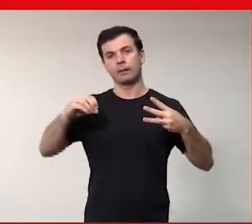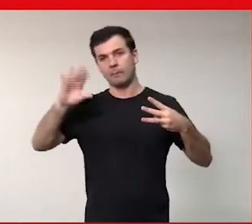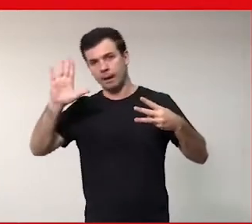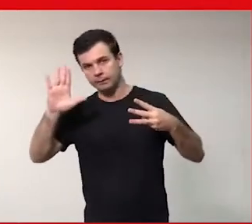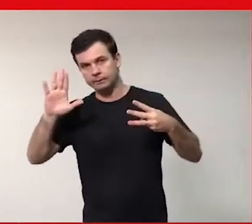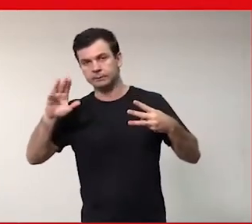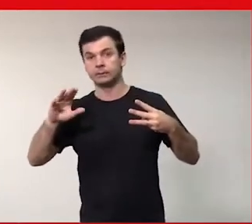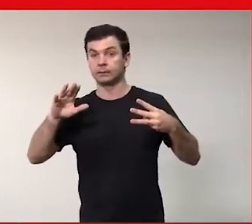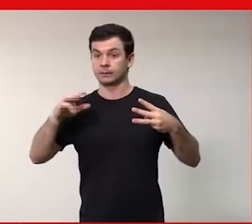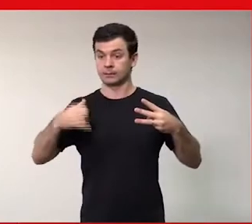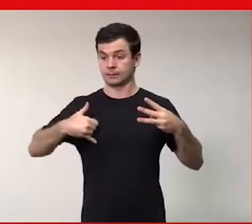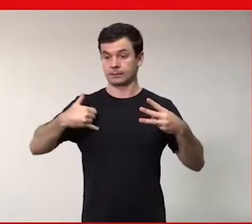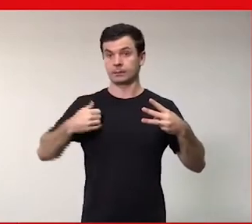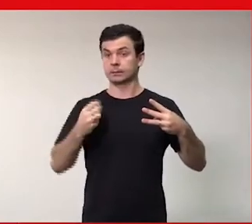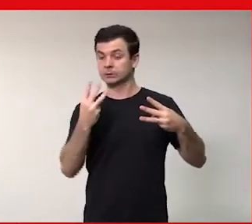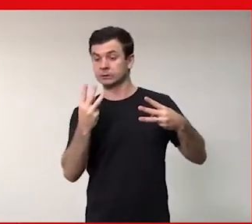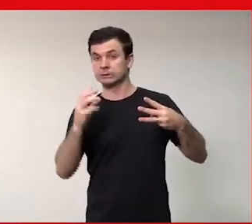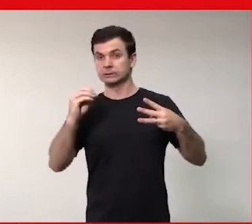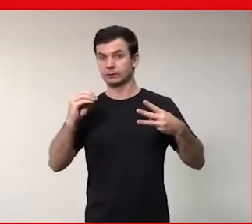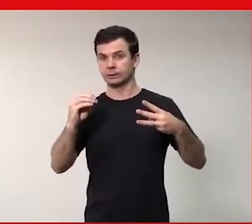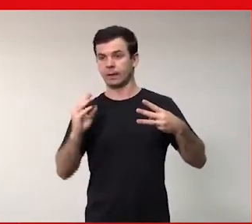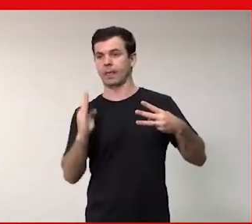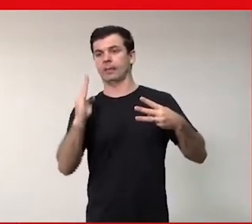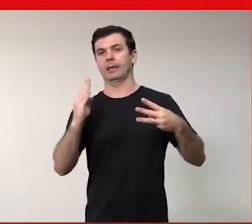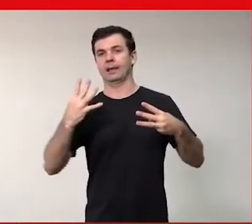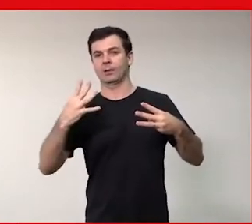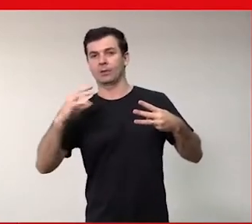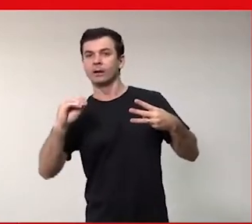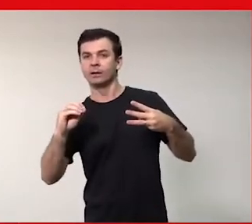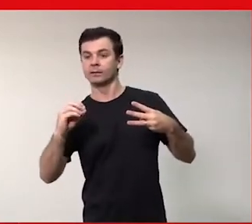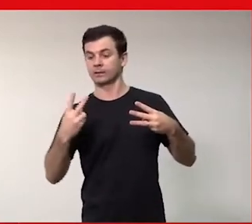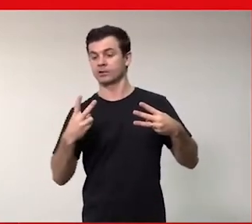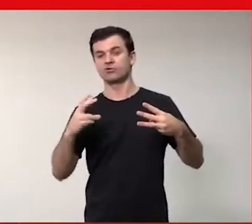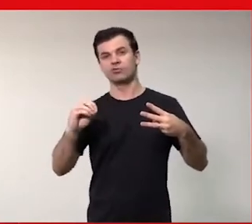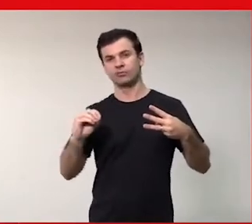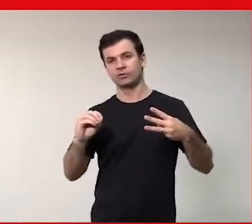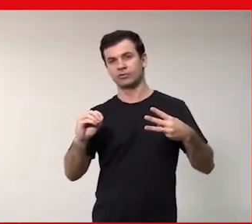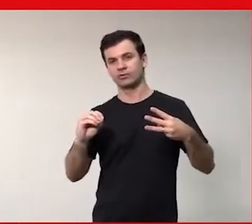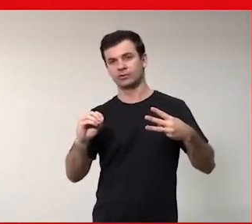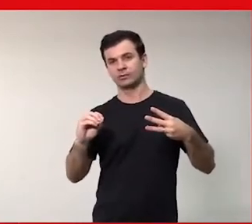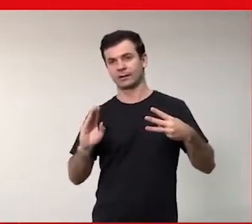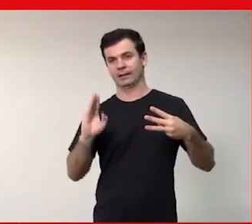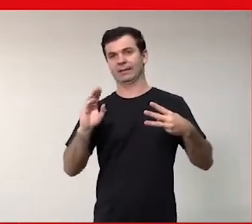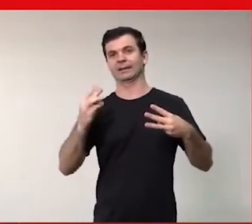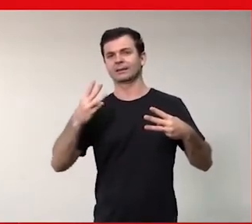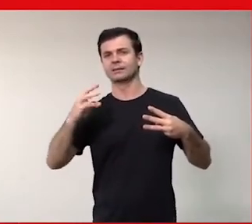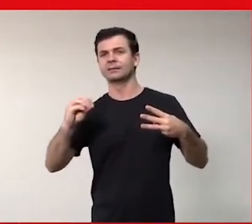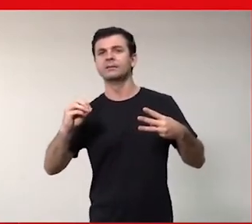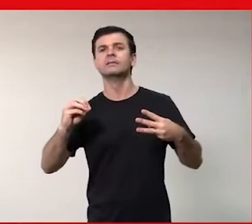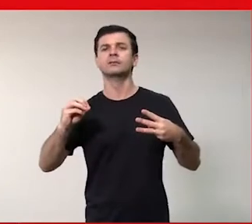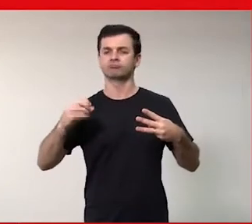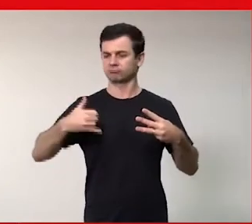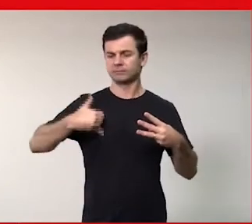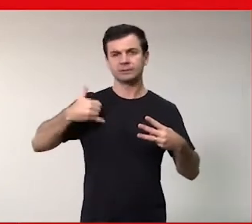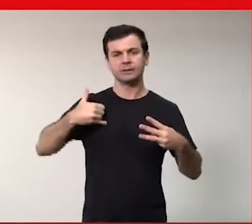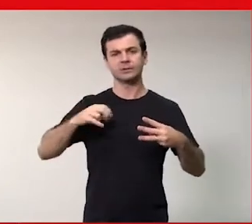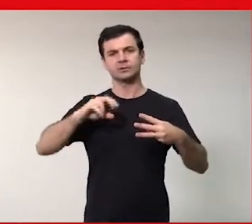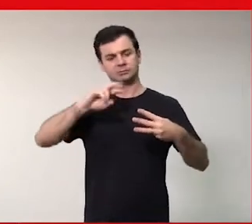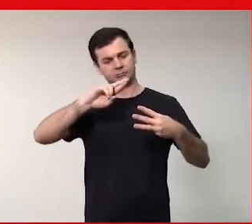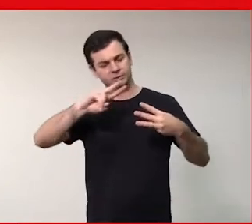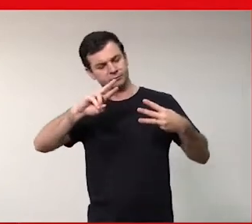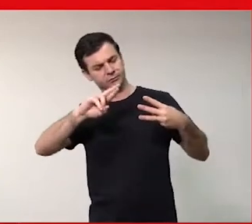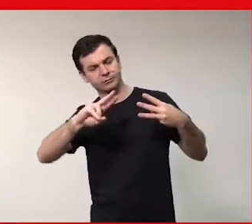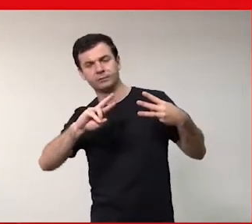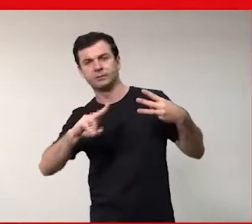tem aquelas de 30 até 40 e a gente tem as de 20 até 30 anos. E são gerações completamente diferentes porque elas estão em